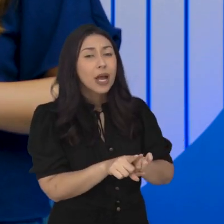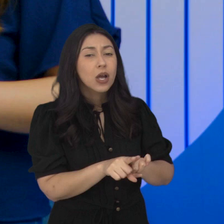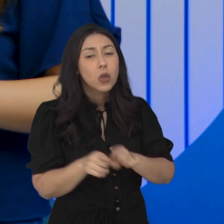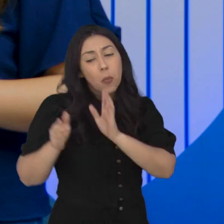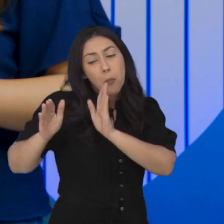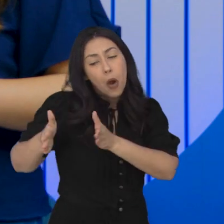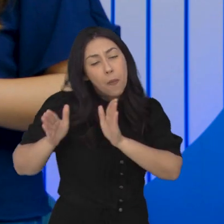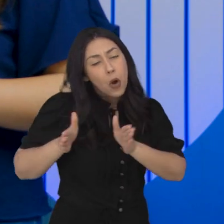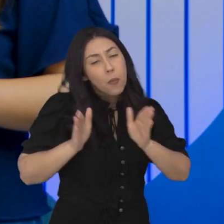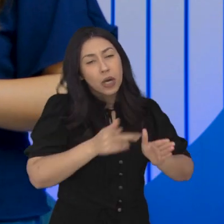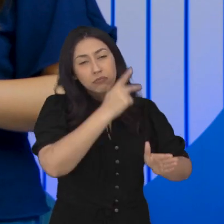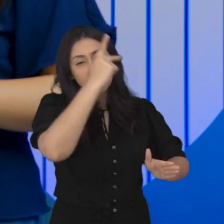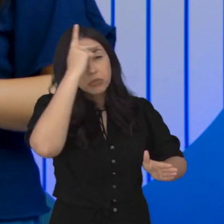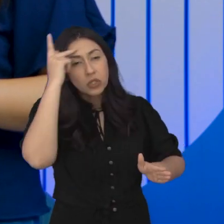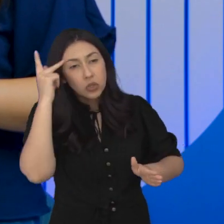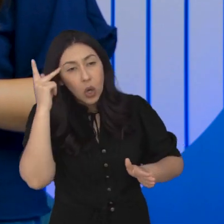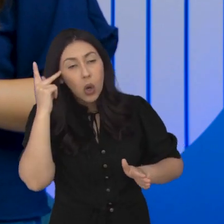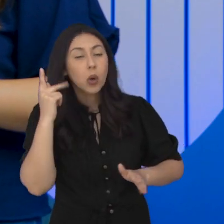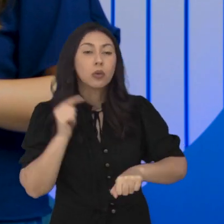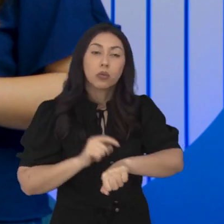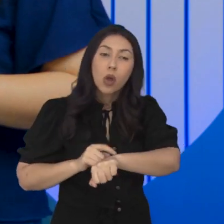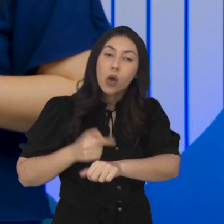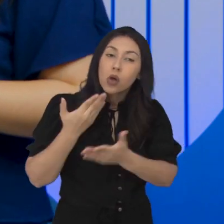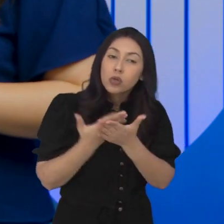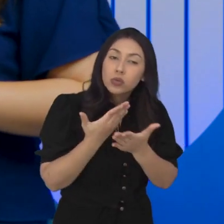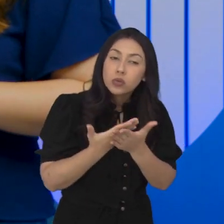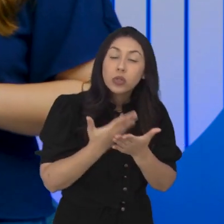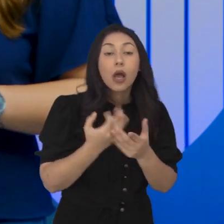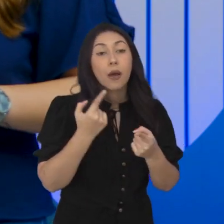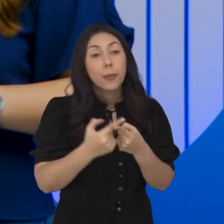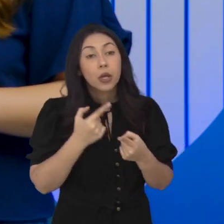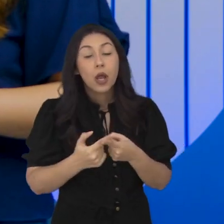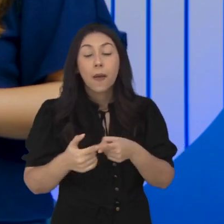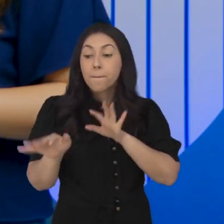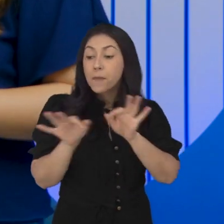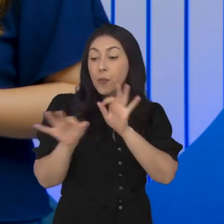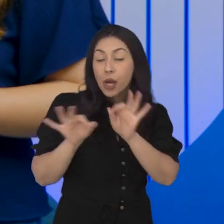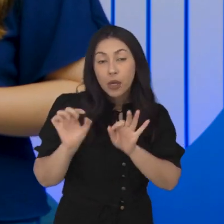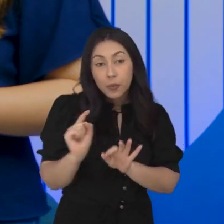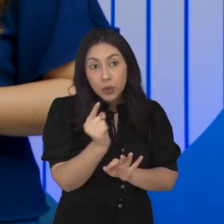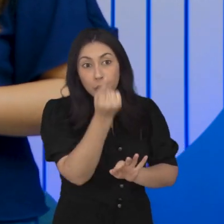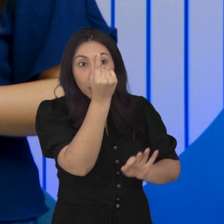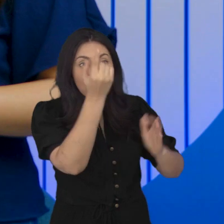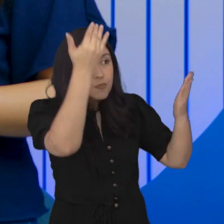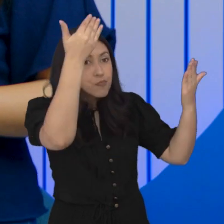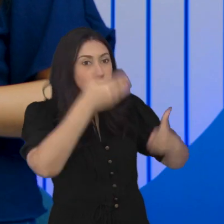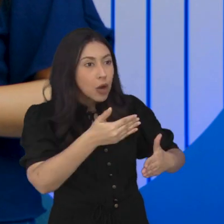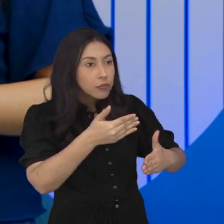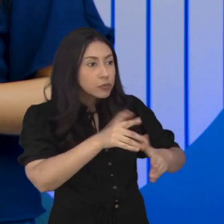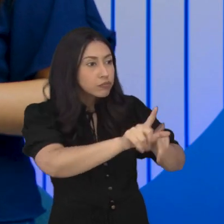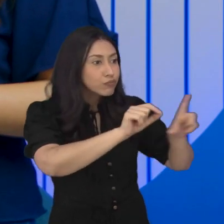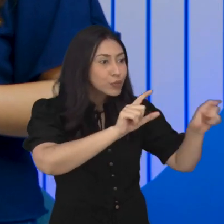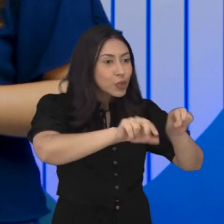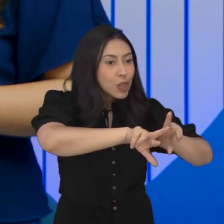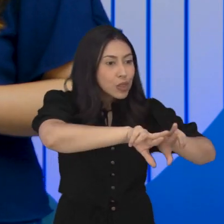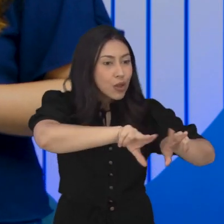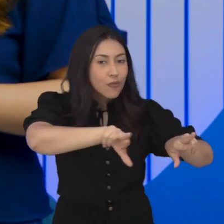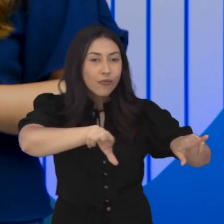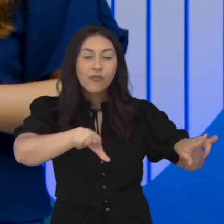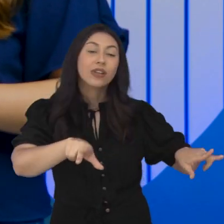até no processo do candidato ali na hora de estudar, né? Porque você se prepara para uma prova onde terão ali várias